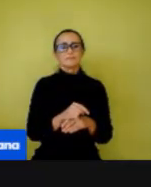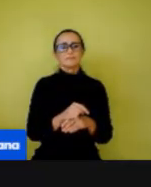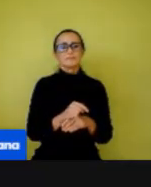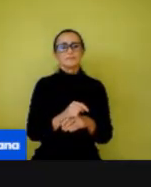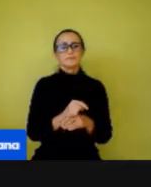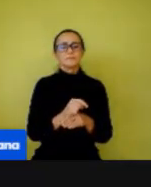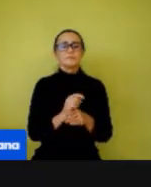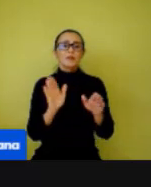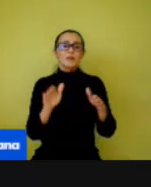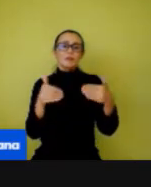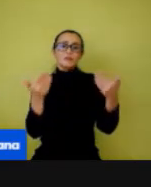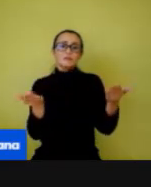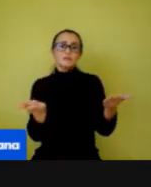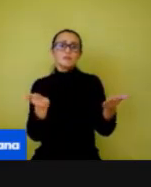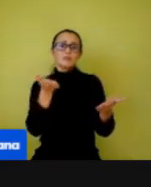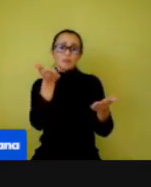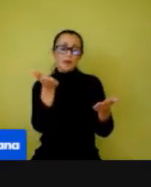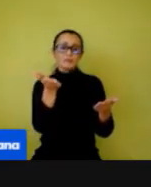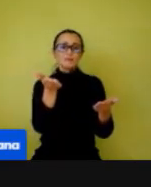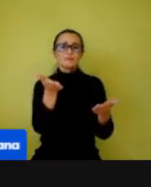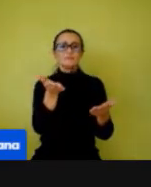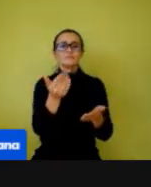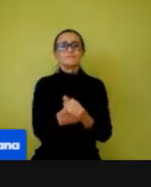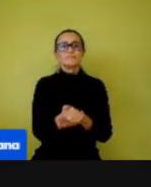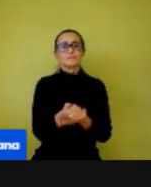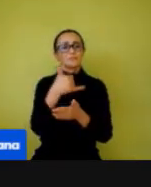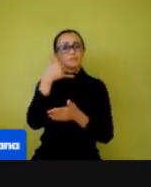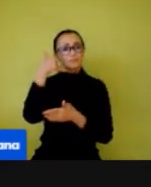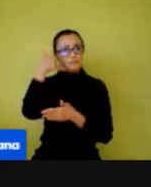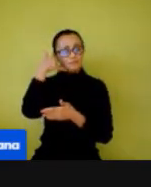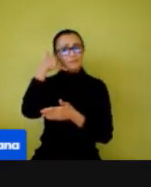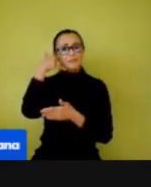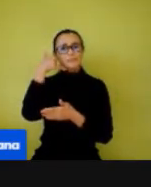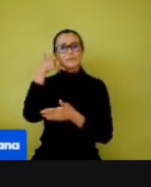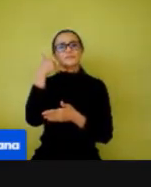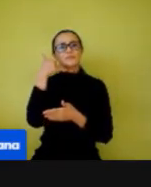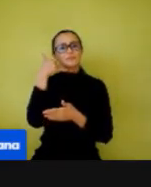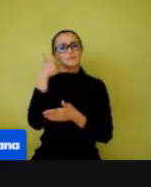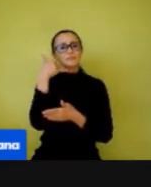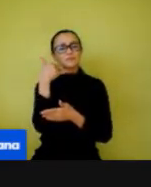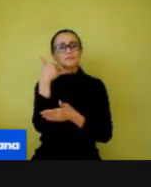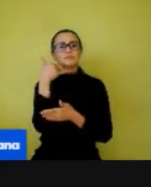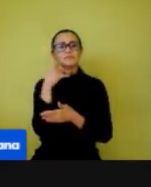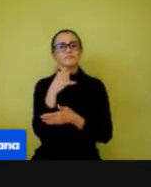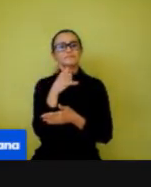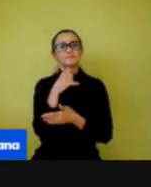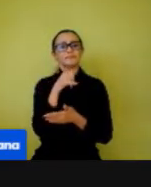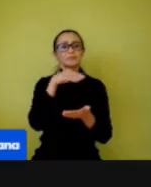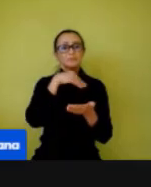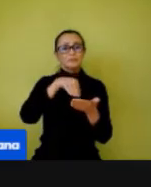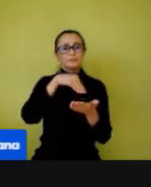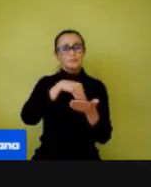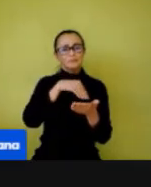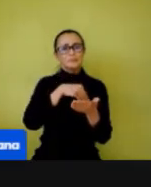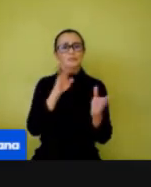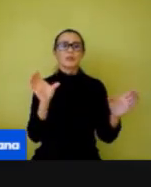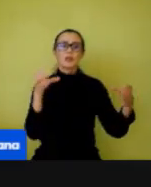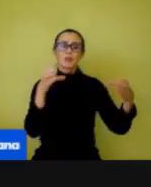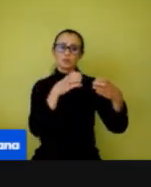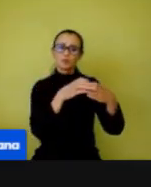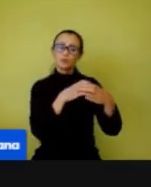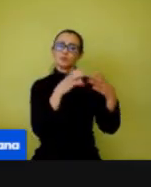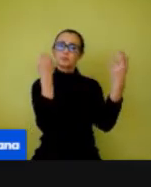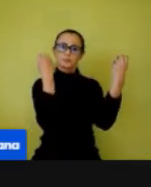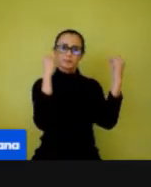Então, pessoal, aqui está o contato nosso, né, da secretaria da equipe de educação